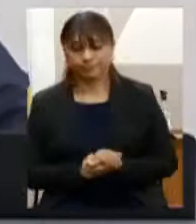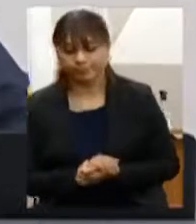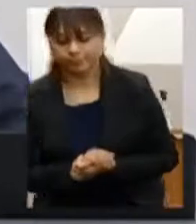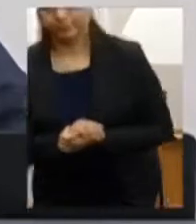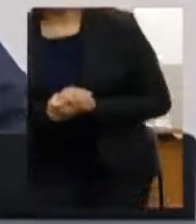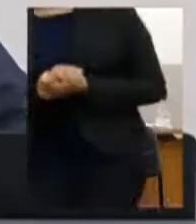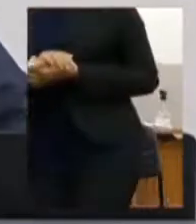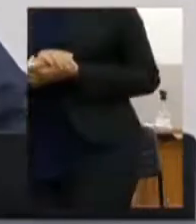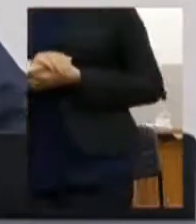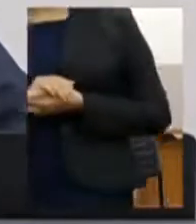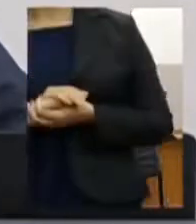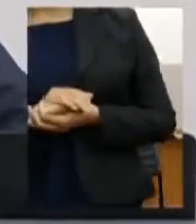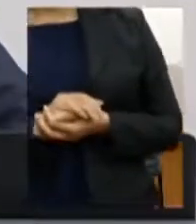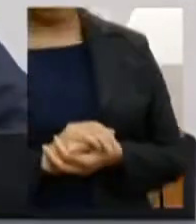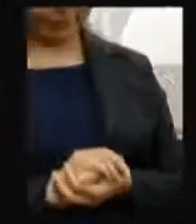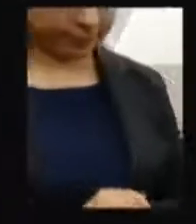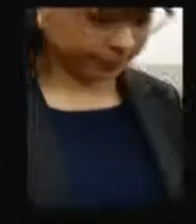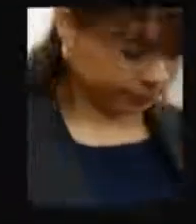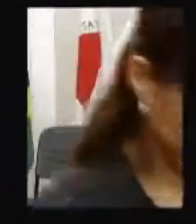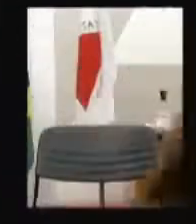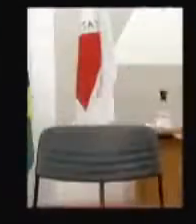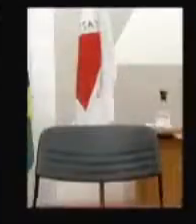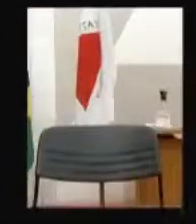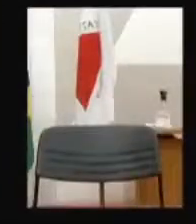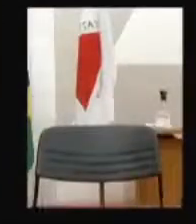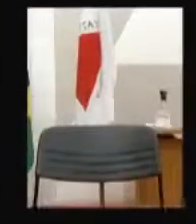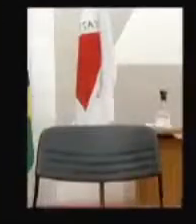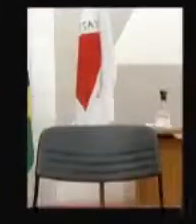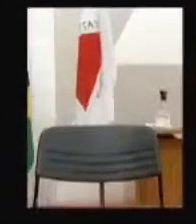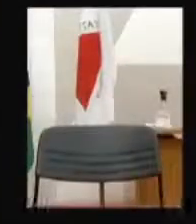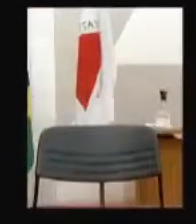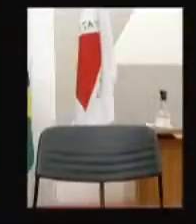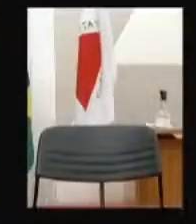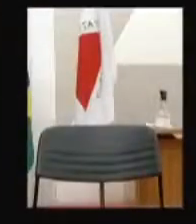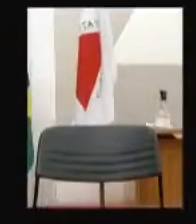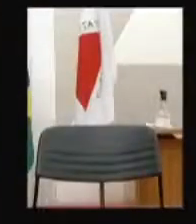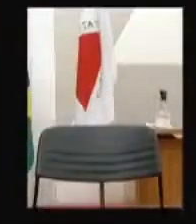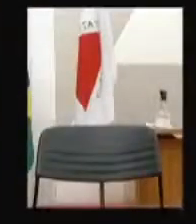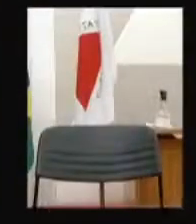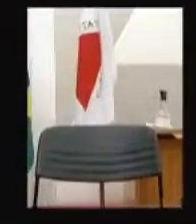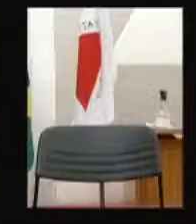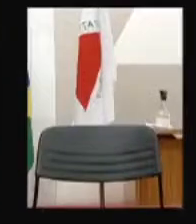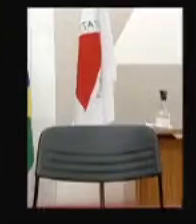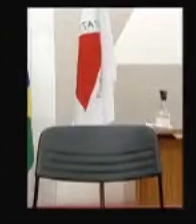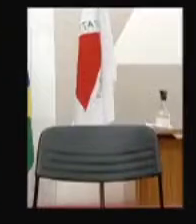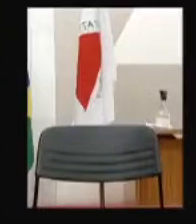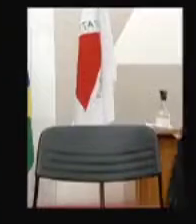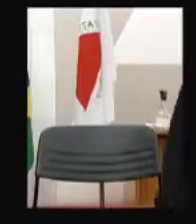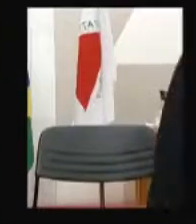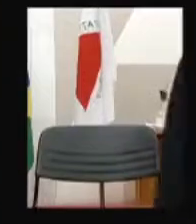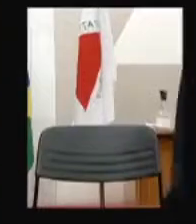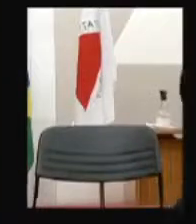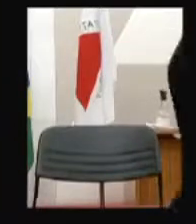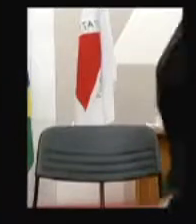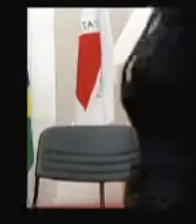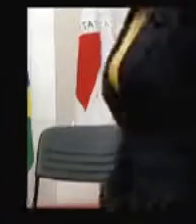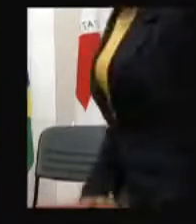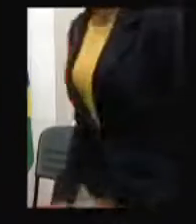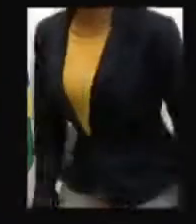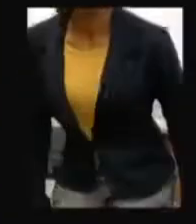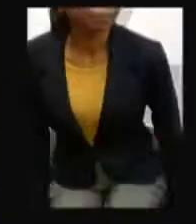Boa tarde a todos Boa tarde deputado Jean Freire no qual eu cumprimento todos os presentes